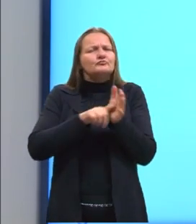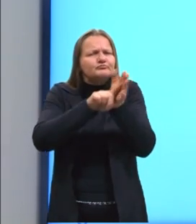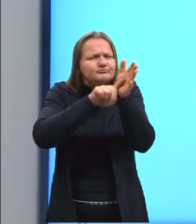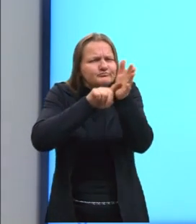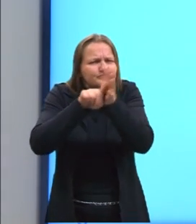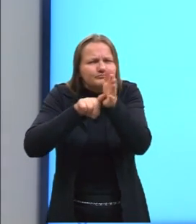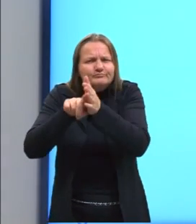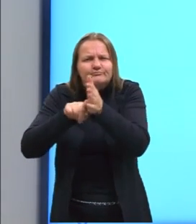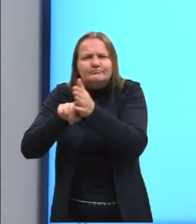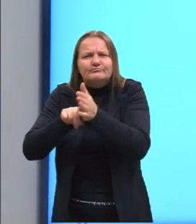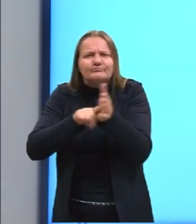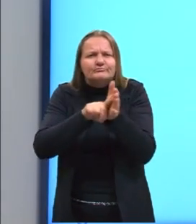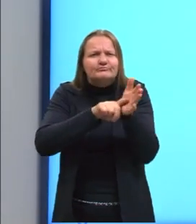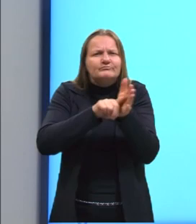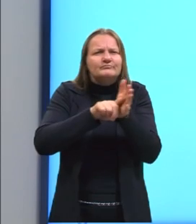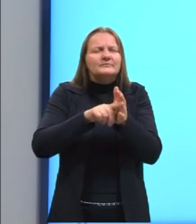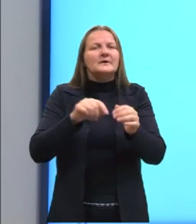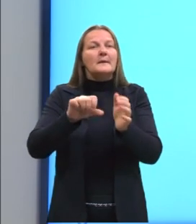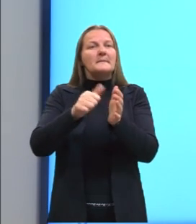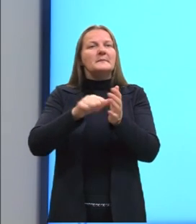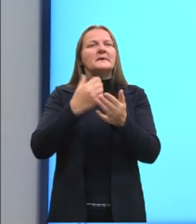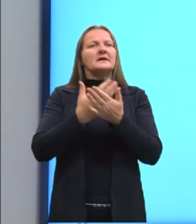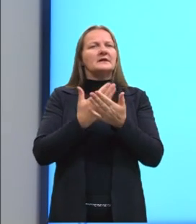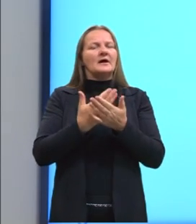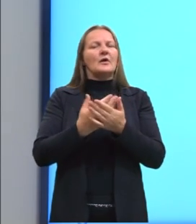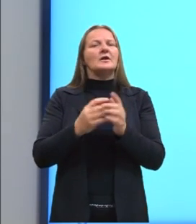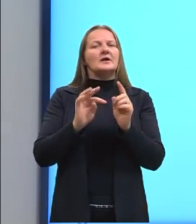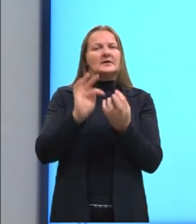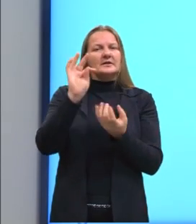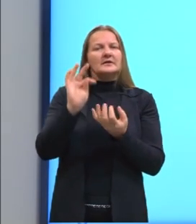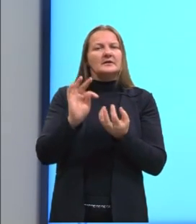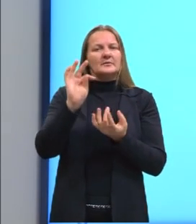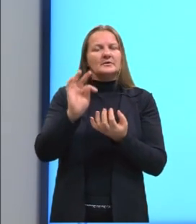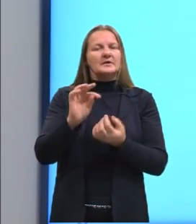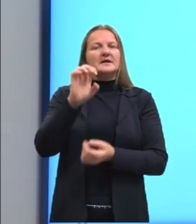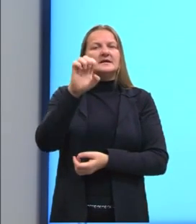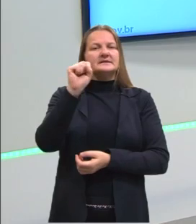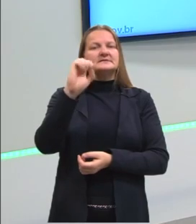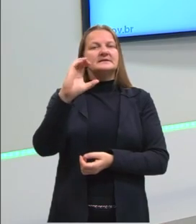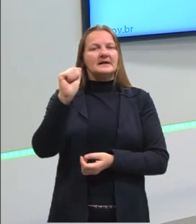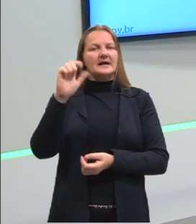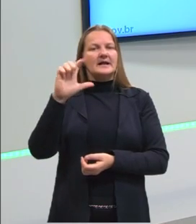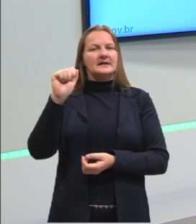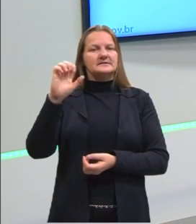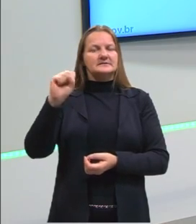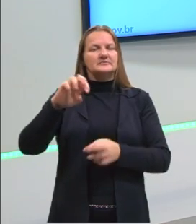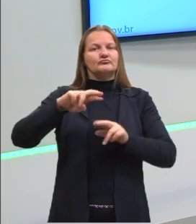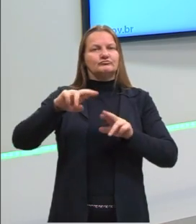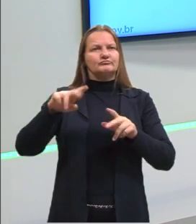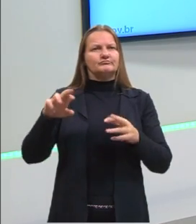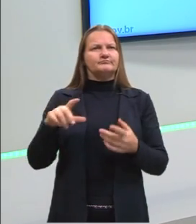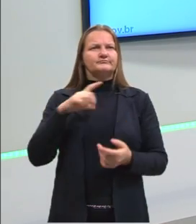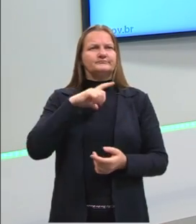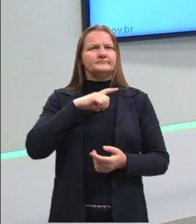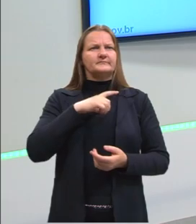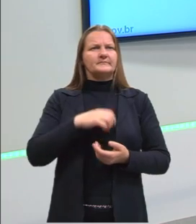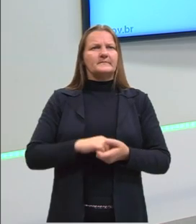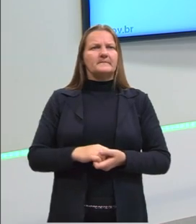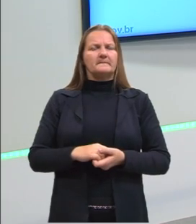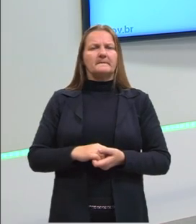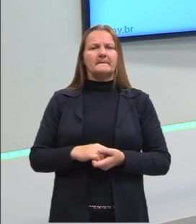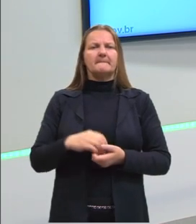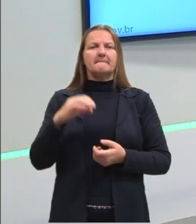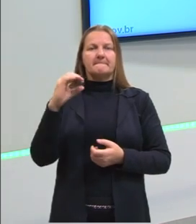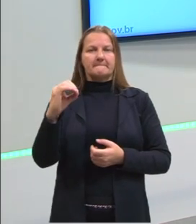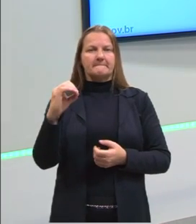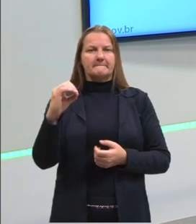conversou lá nas primeiras aulas de termodinâmica sobre as escalas de temperatura. Enfim, a gente tinha na escala Kelvin, aqui o